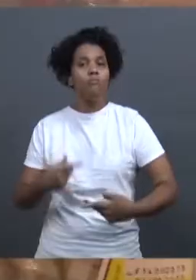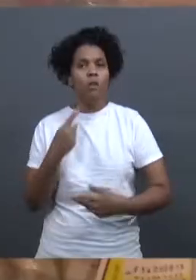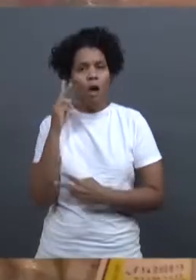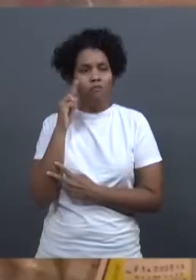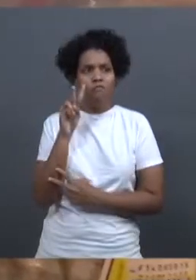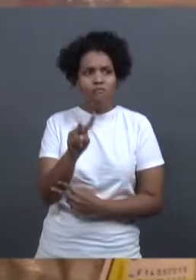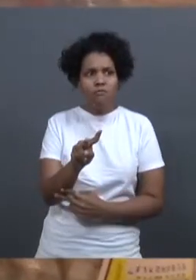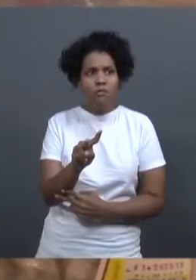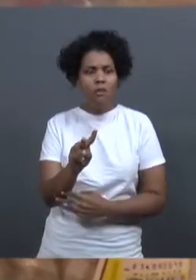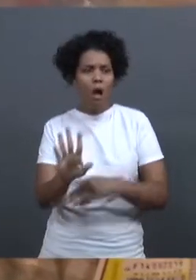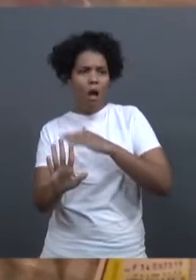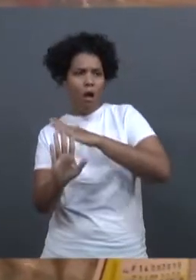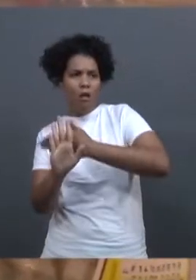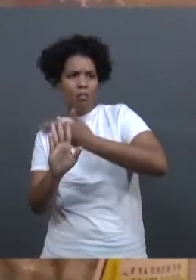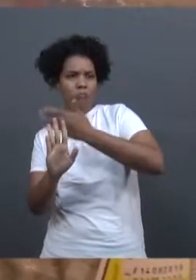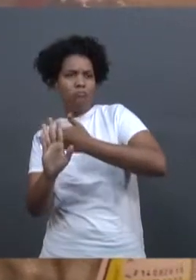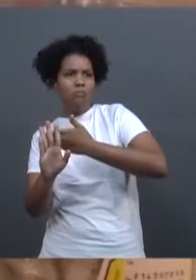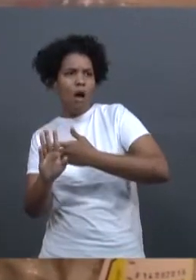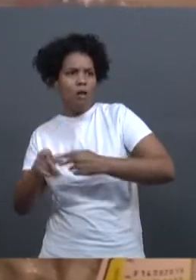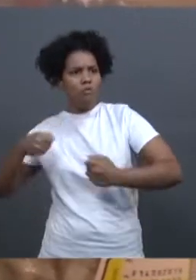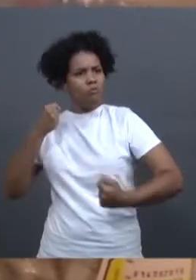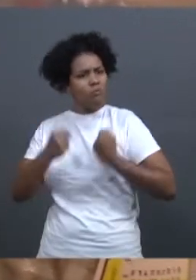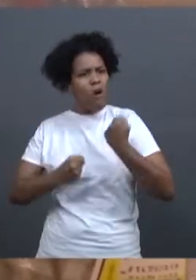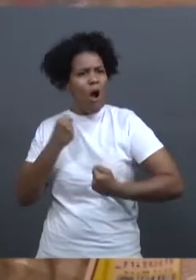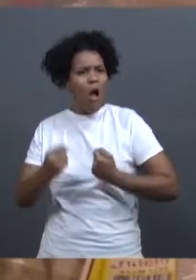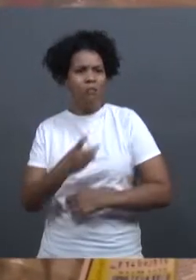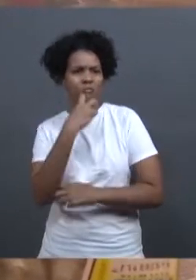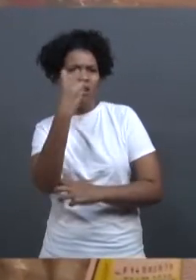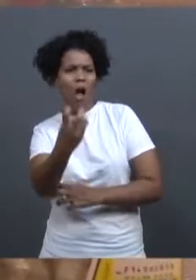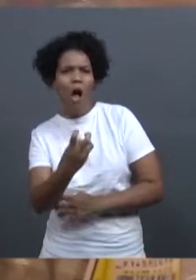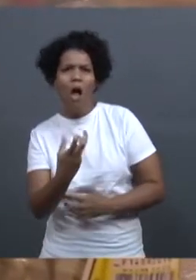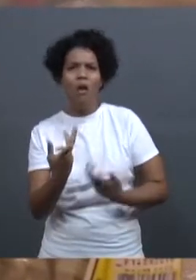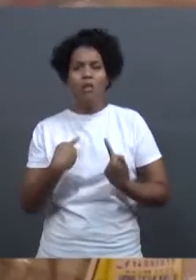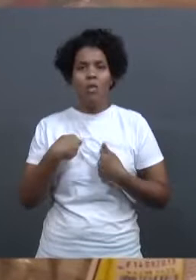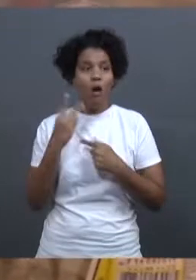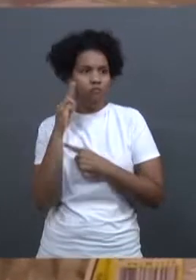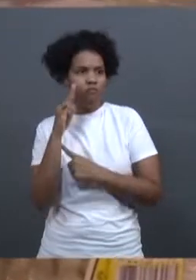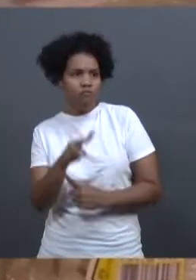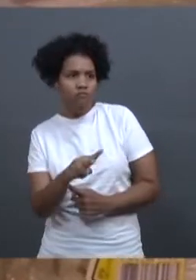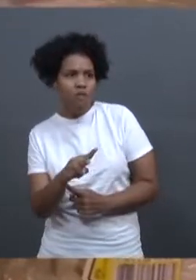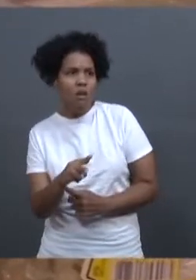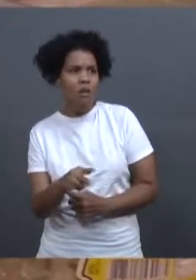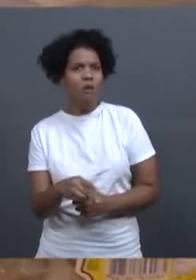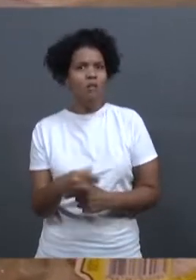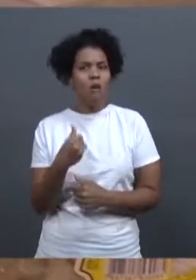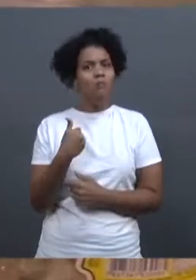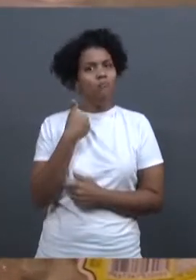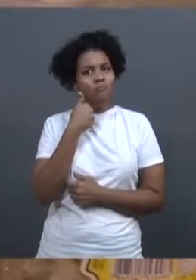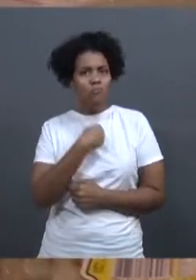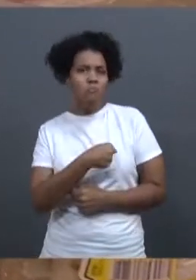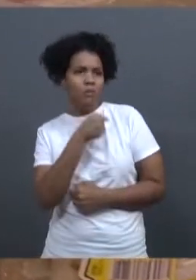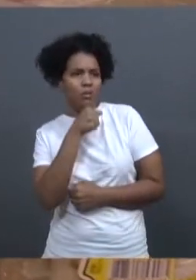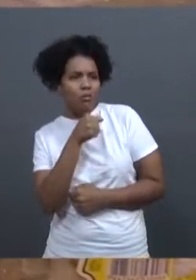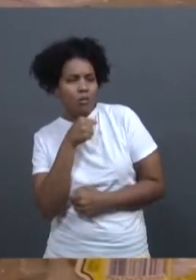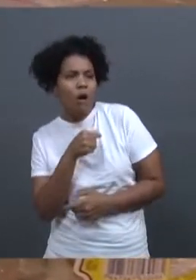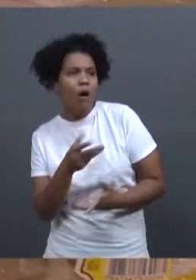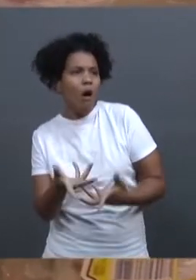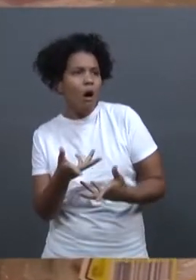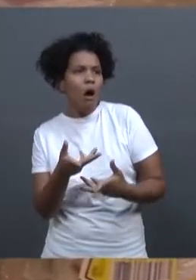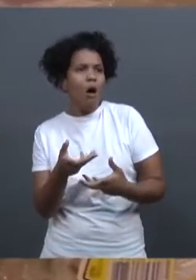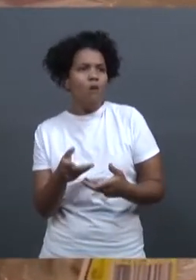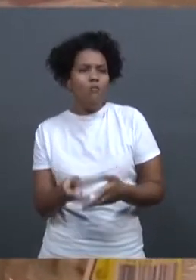gritando. E aí vi uma senhora no colo, eu coloquei dentro do meu carro, eu coloquei minha filha, eu coloquei a senhora que cuidava da